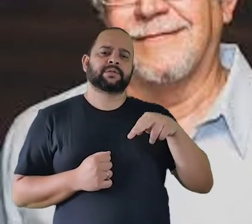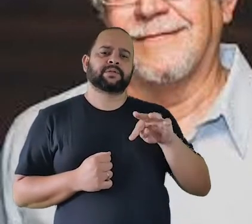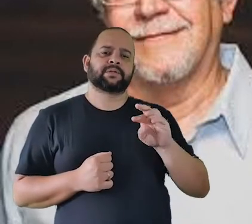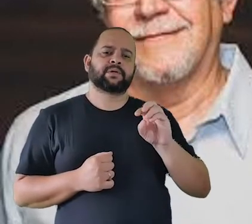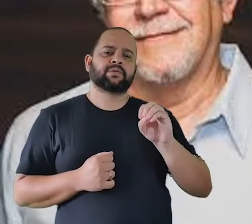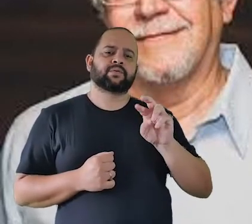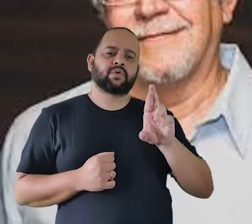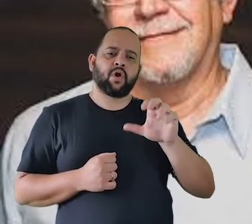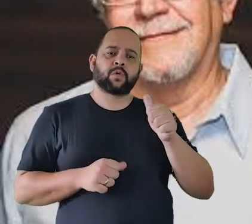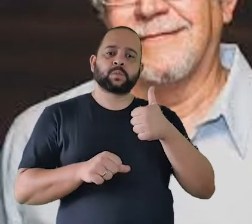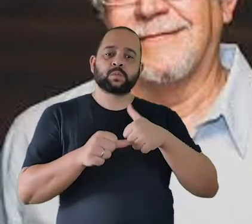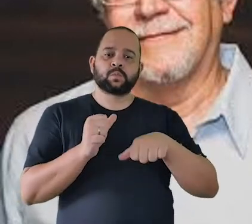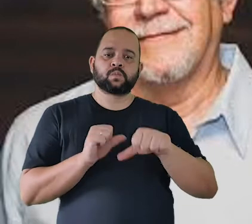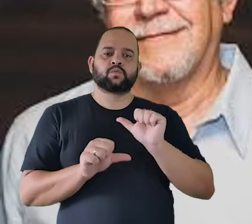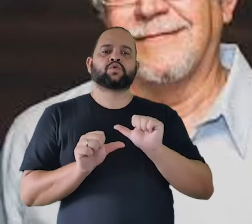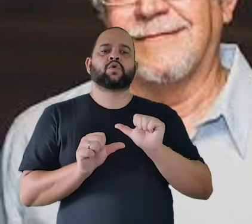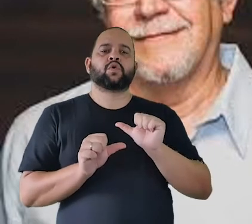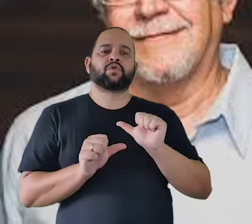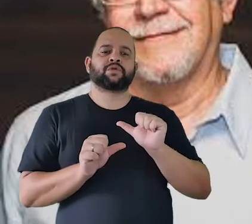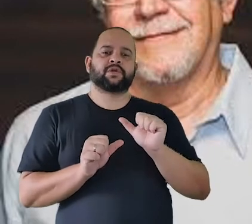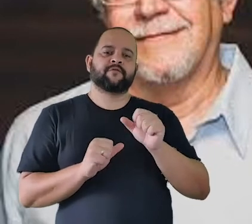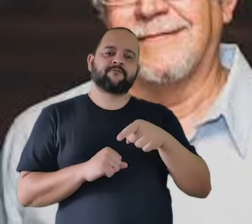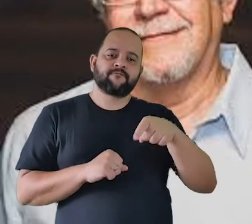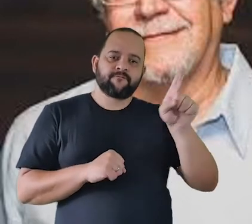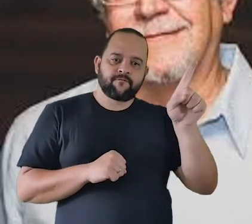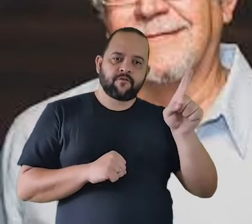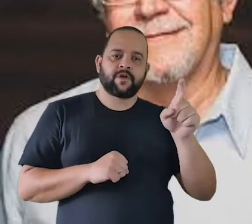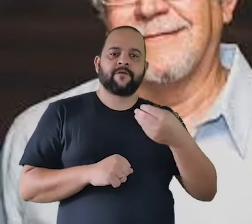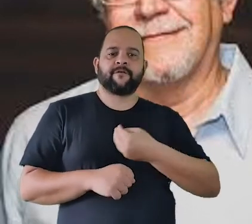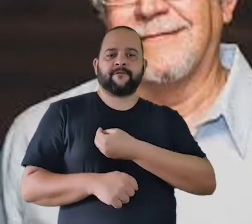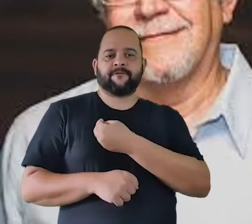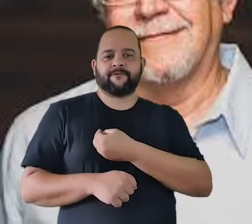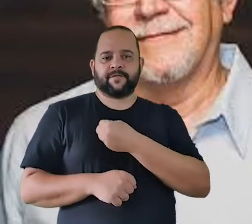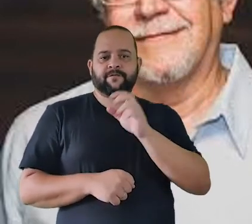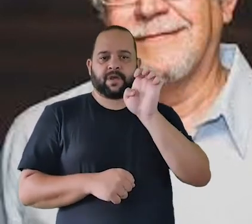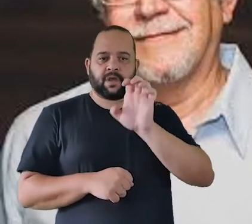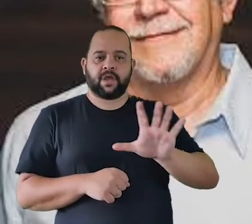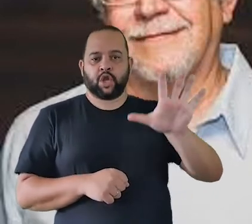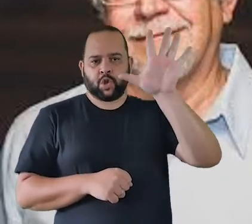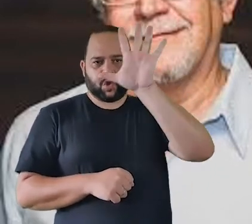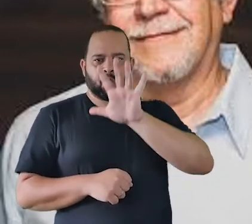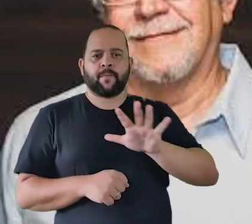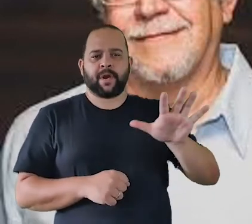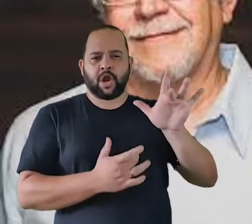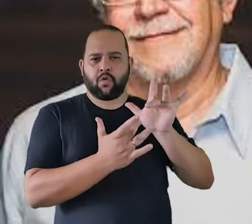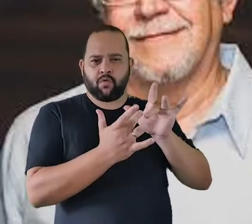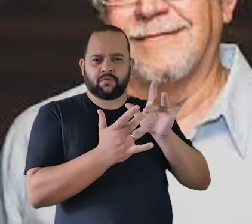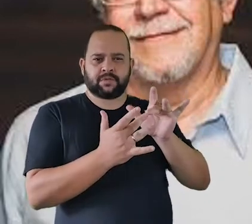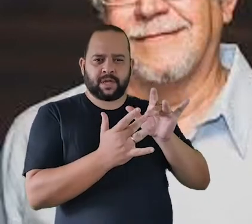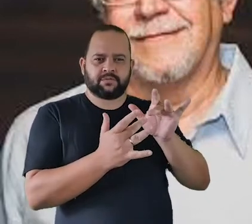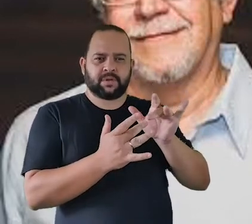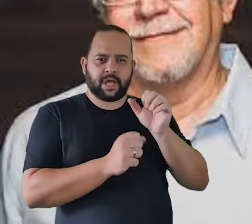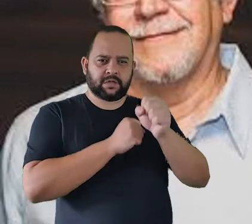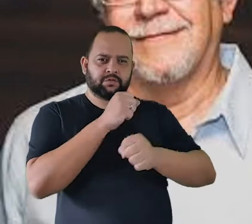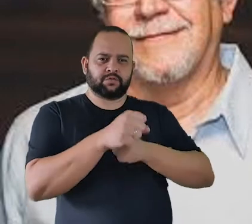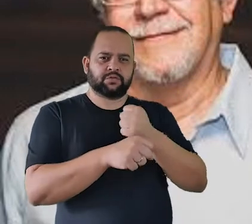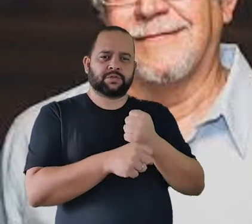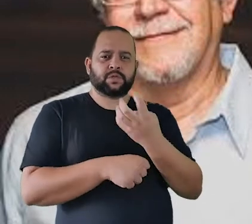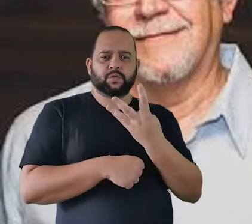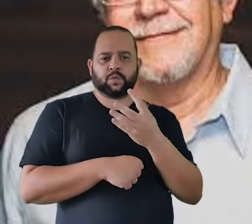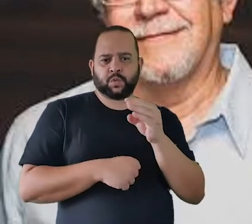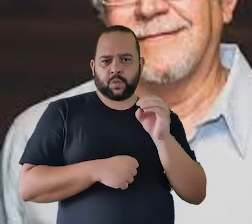composição quando ele foi para a Europa. Ele entrou em contato com a vanguarda europeia lá na década de 40 principalmente